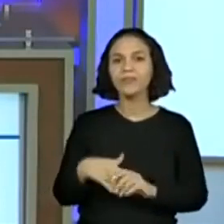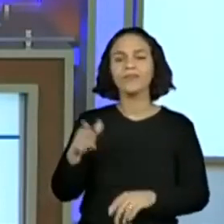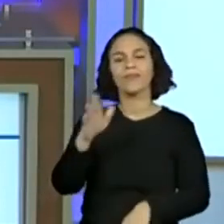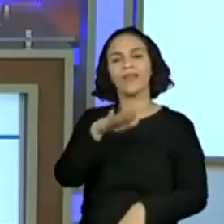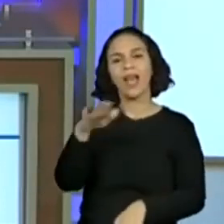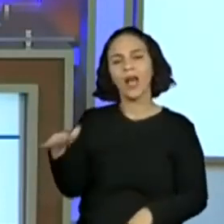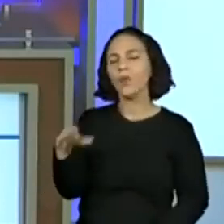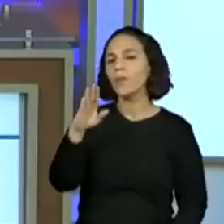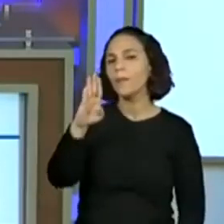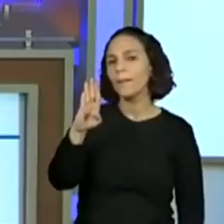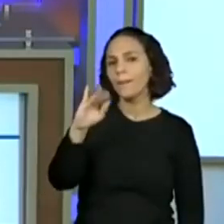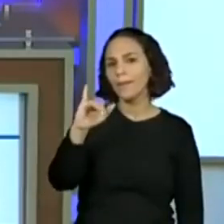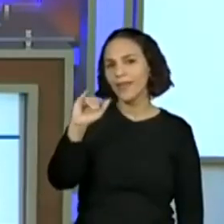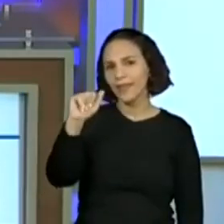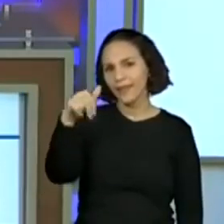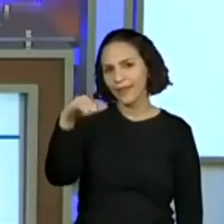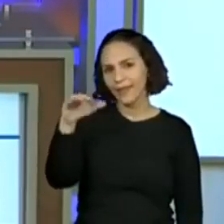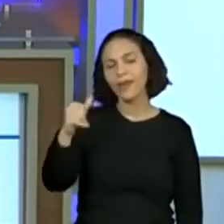participando.